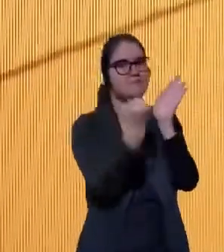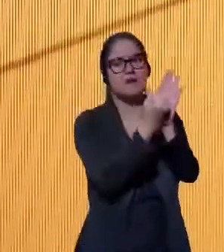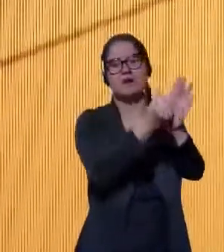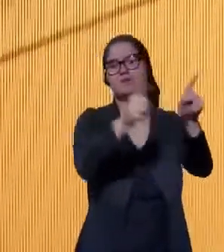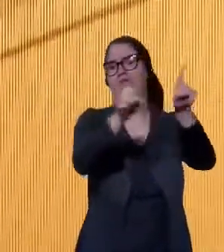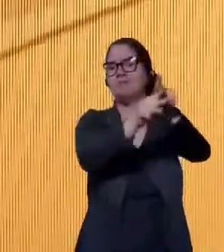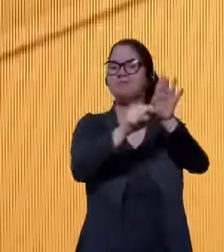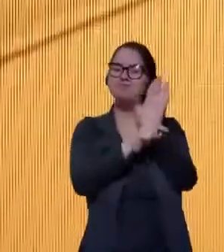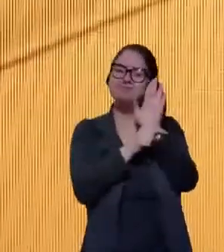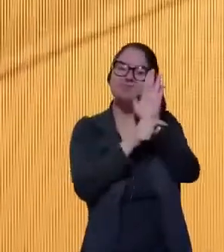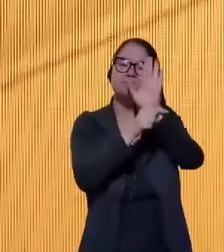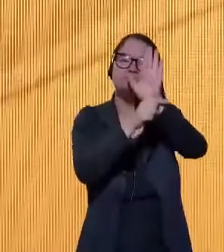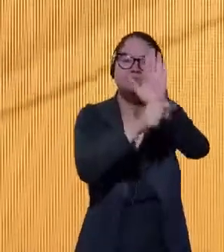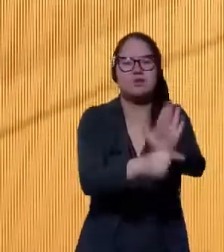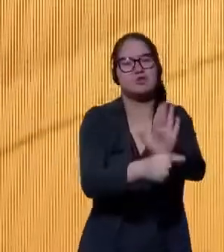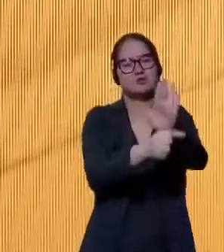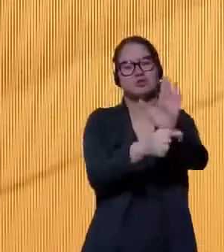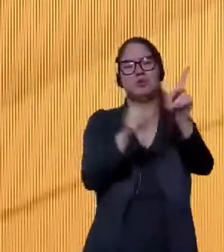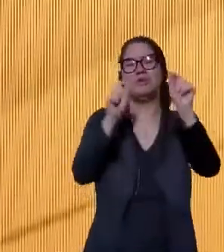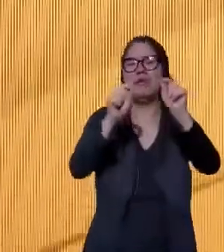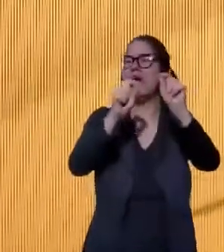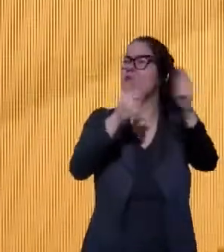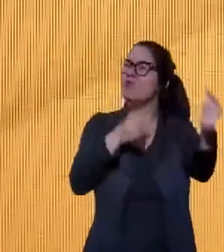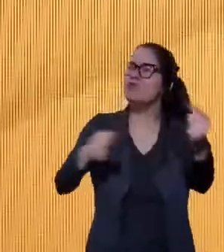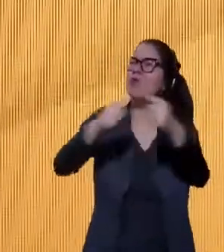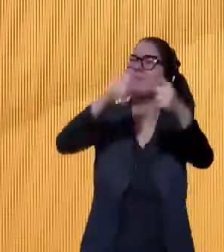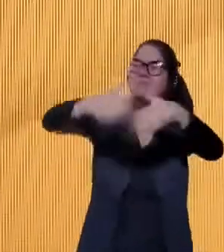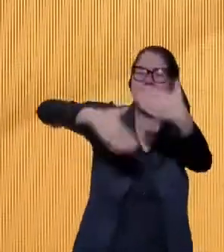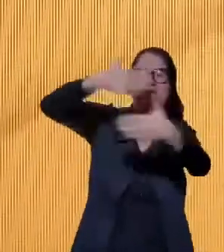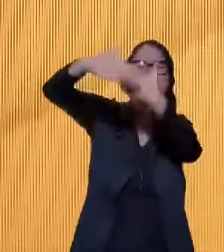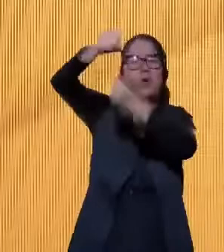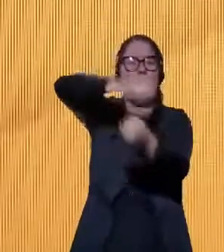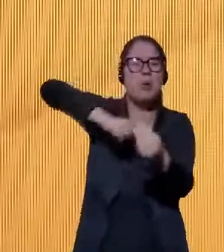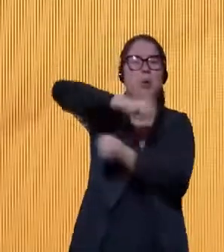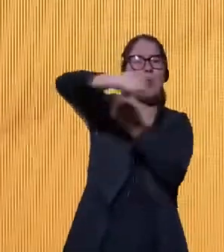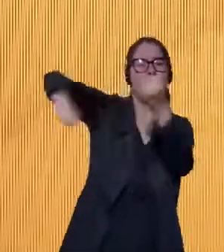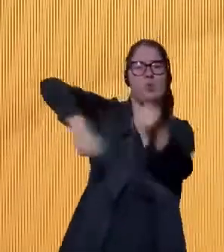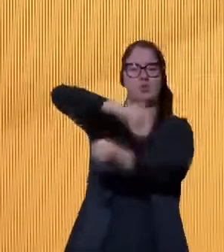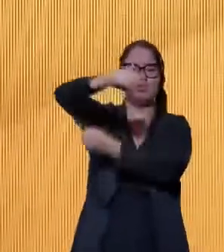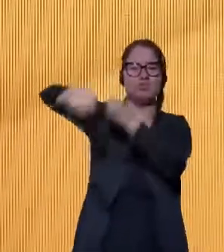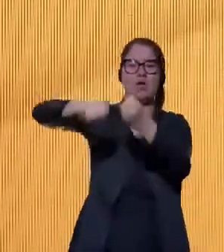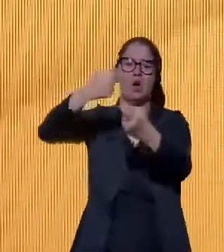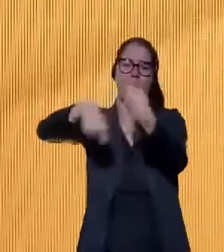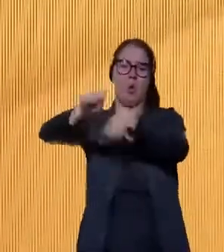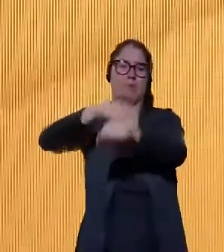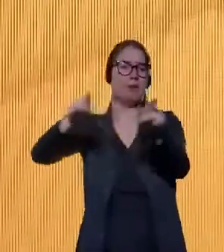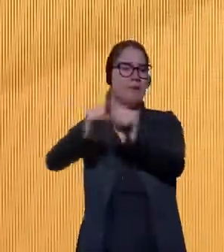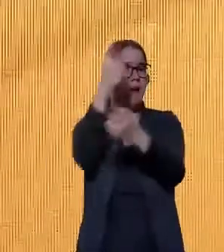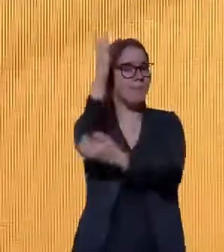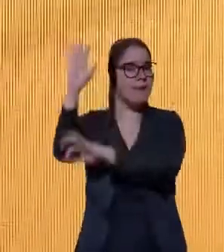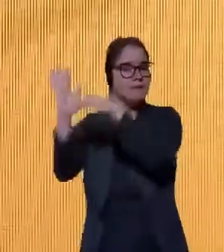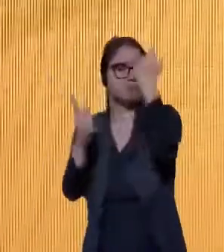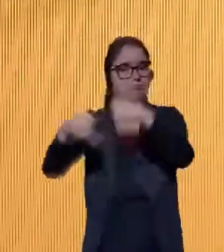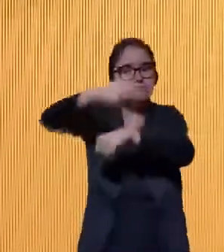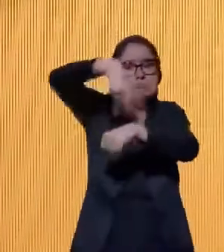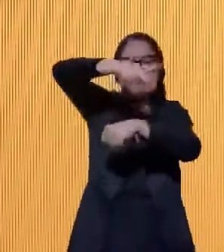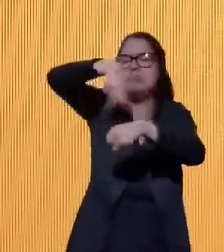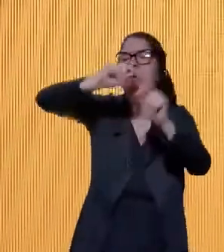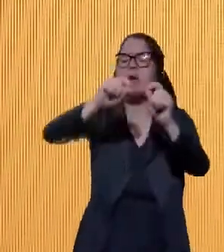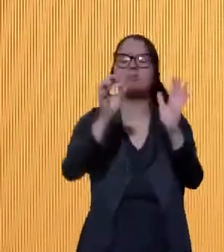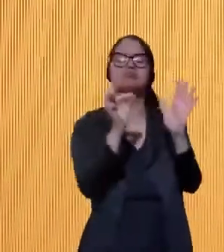norteadora para o desenvolvimento econômico e ambiental do país. O plano ressalta o papel